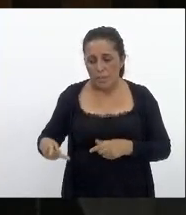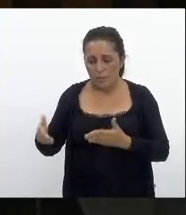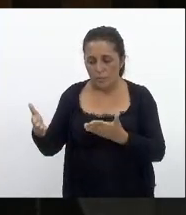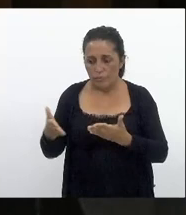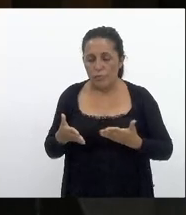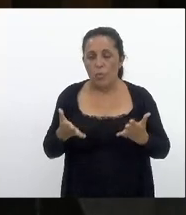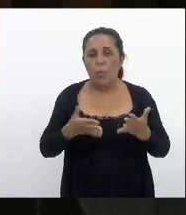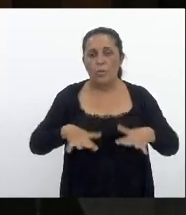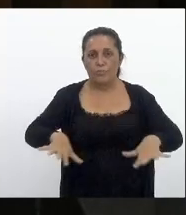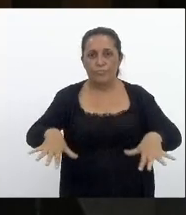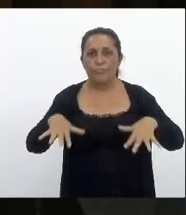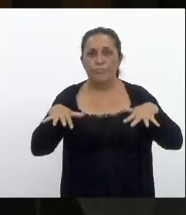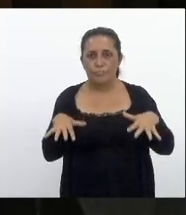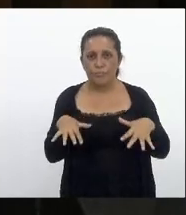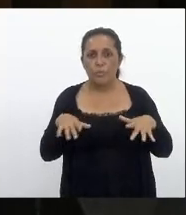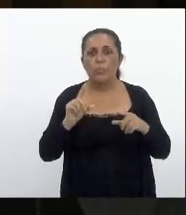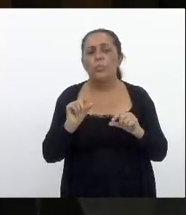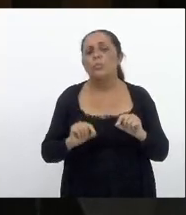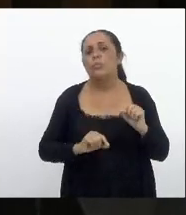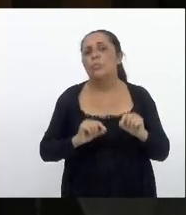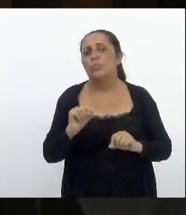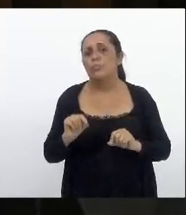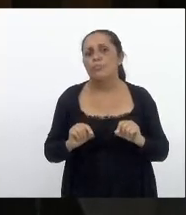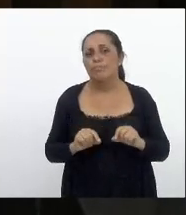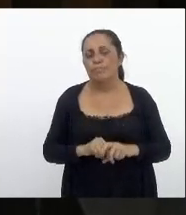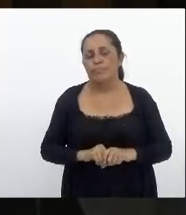tribuna hoje é o seguinte